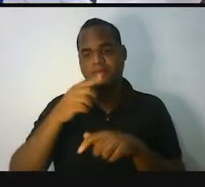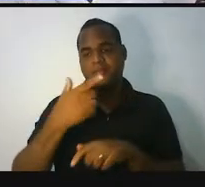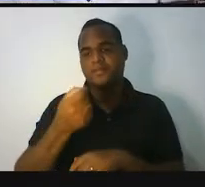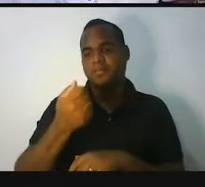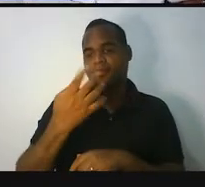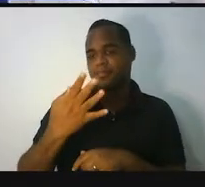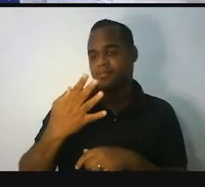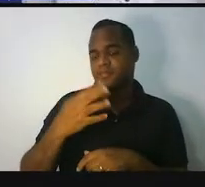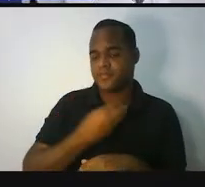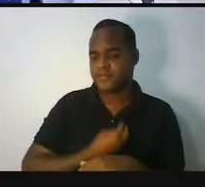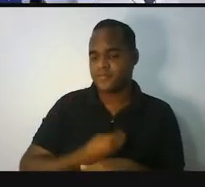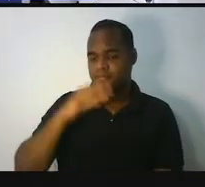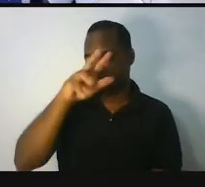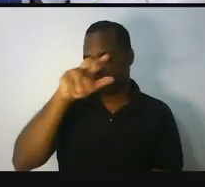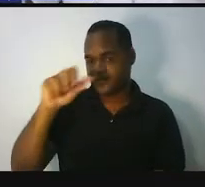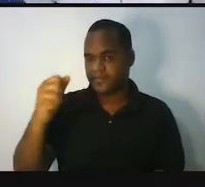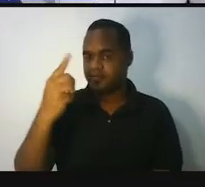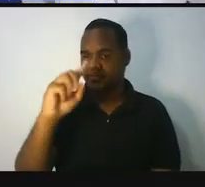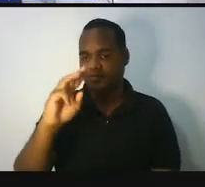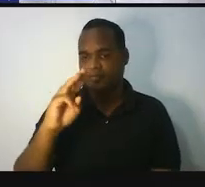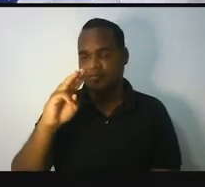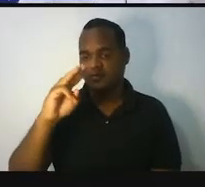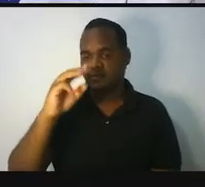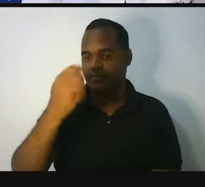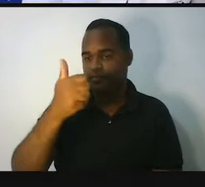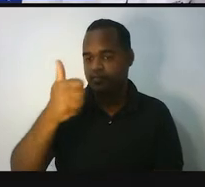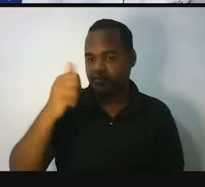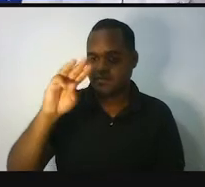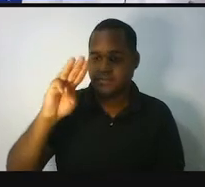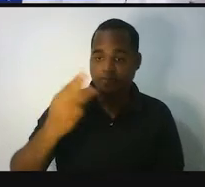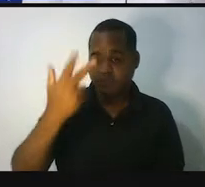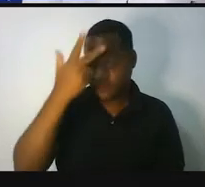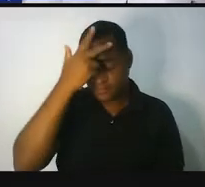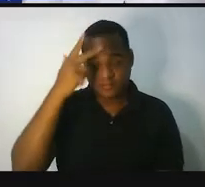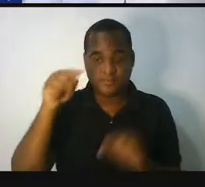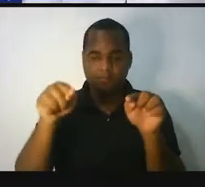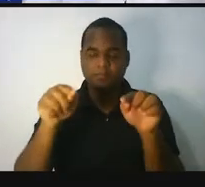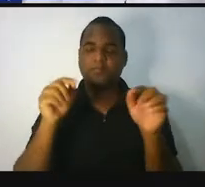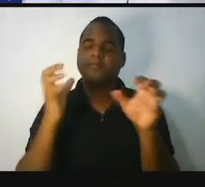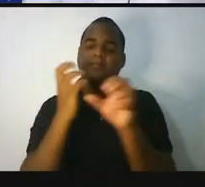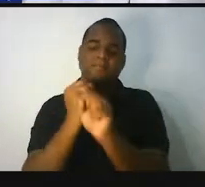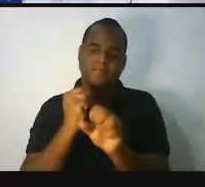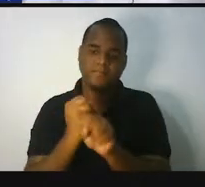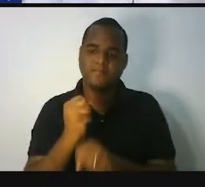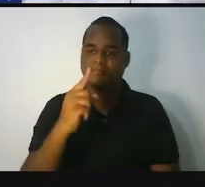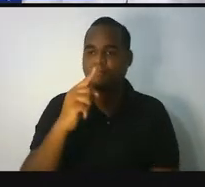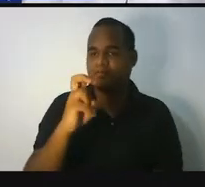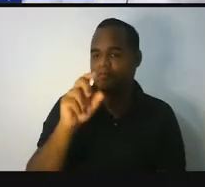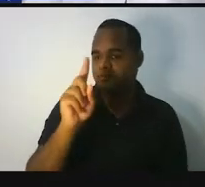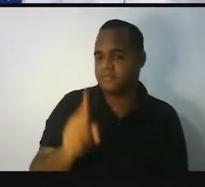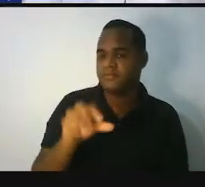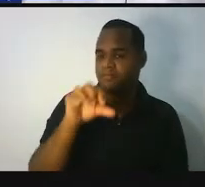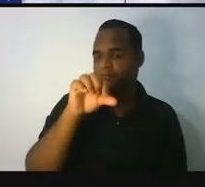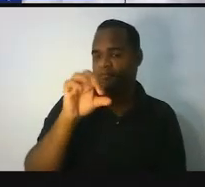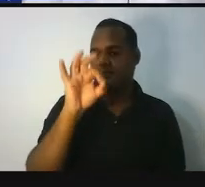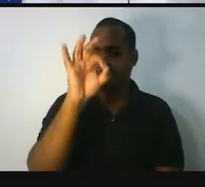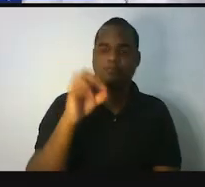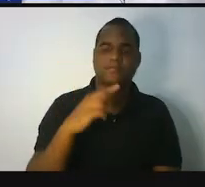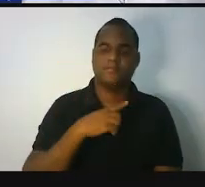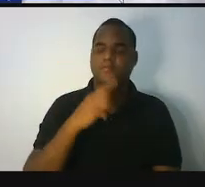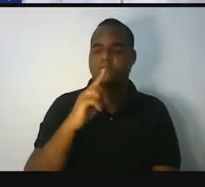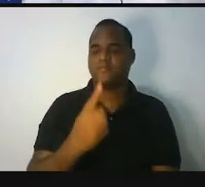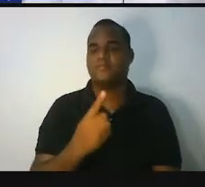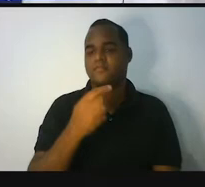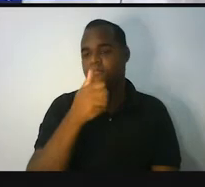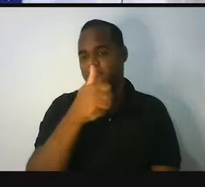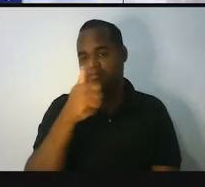que era 1.111 milhões de pessoas, quando você calculasse 15,9% de 1.111